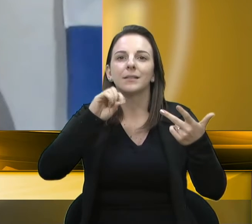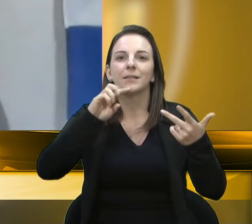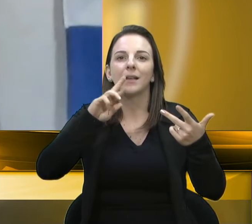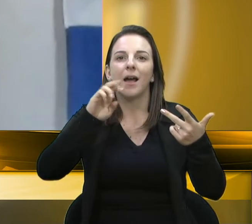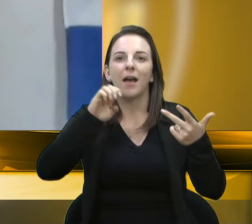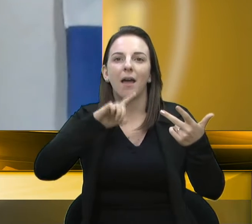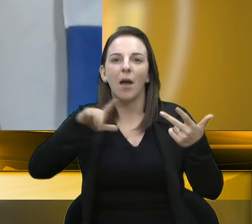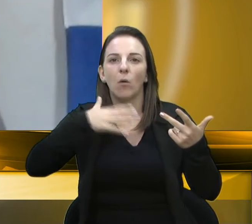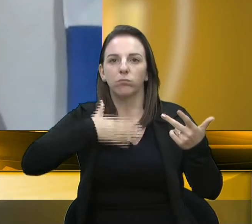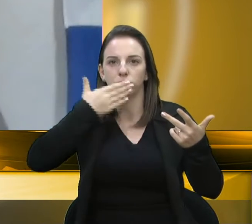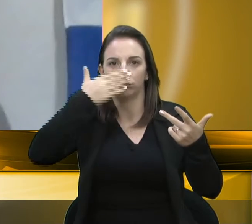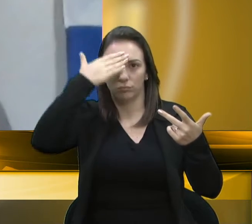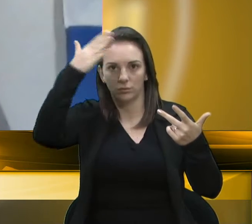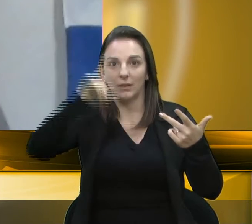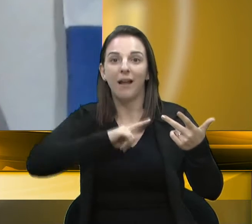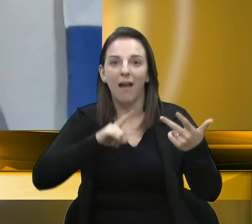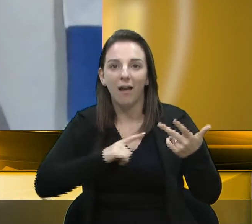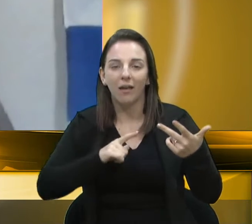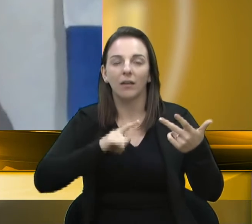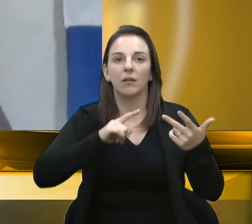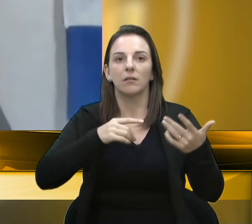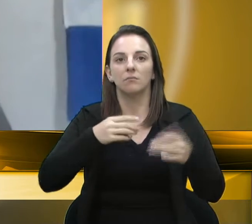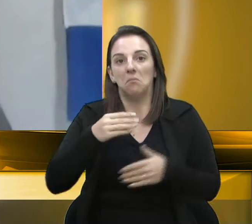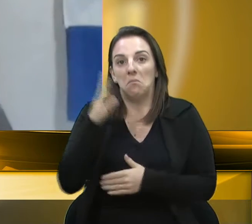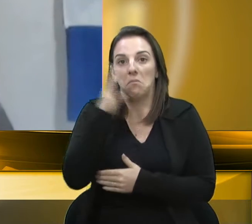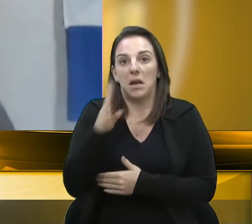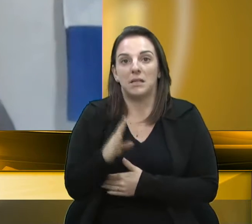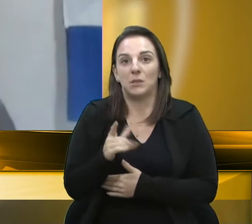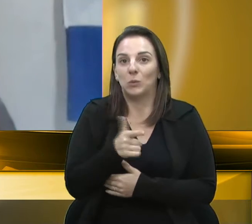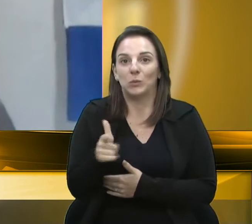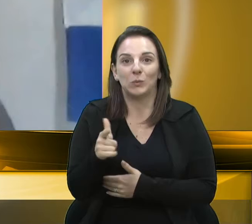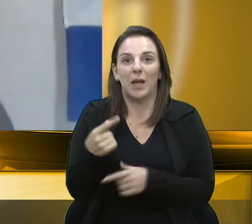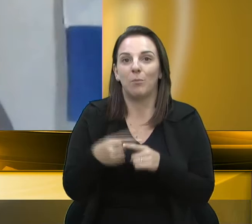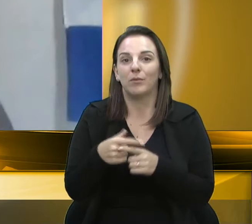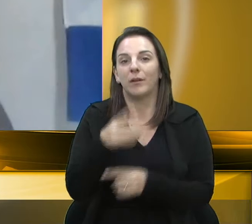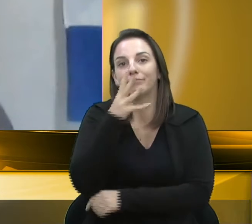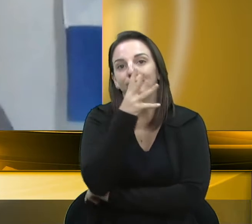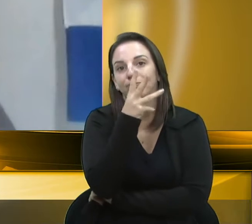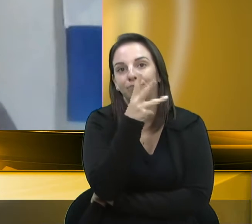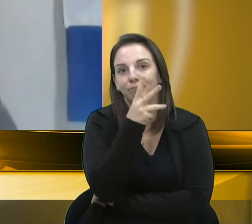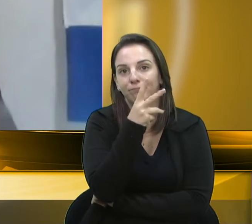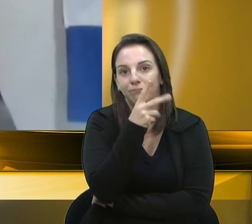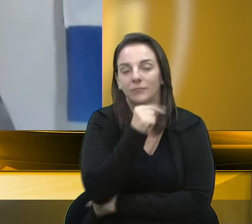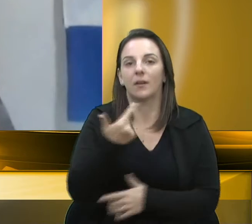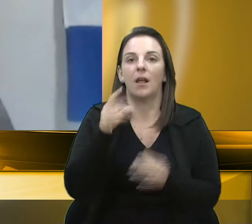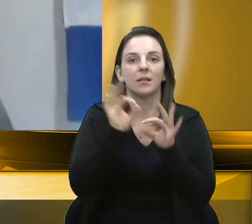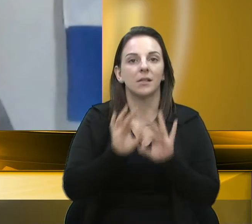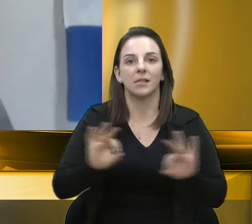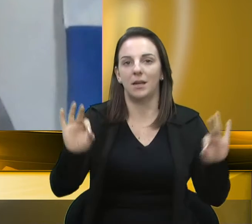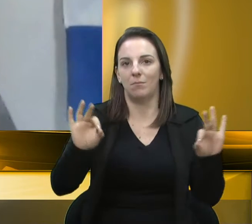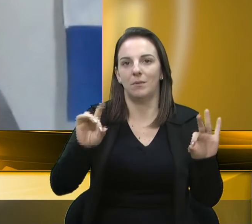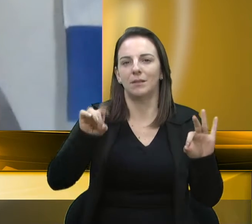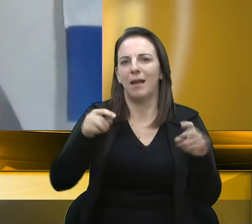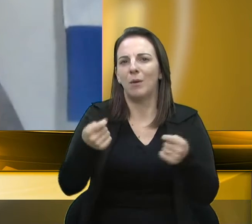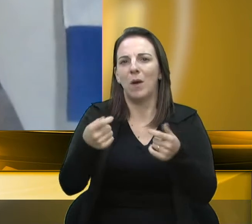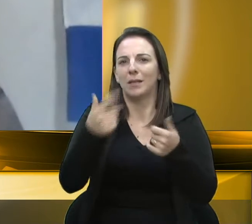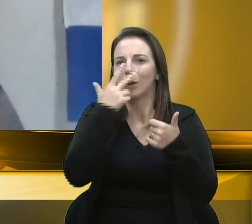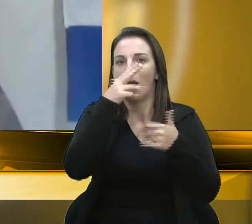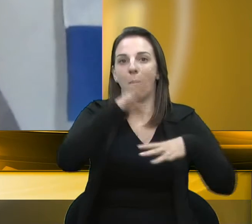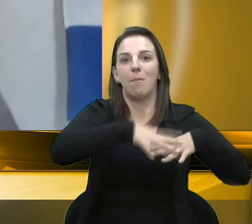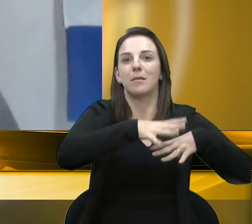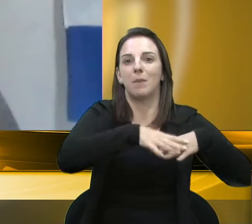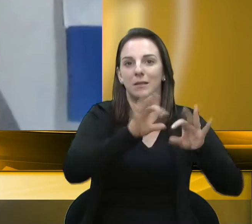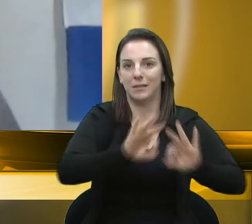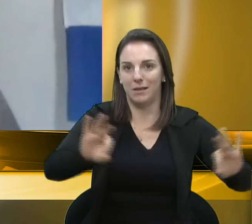tem as entregas porque demorou para ir atrás, para buscar? É simples. É praticamente uma conta matemática isso. E outra